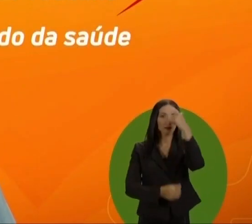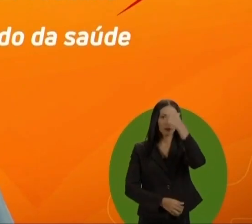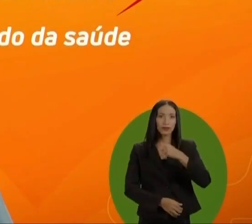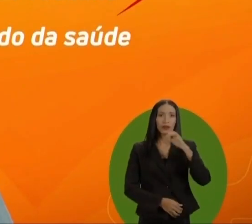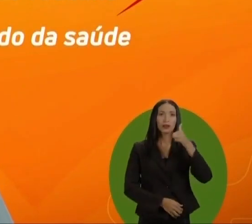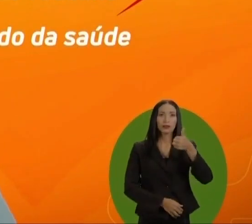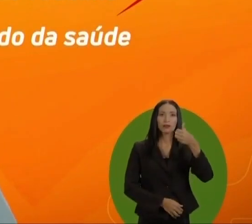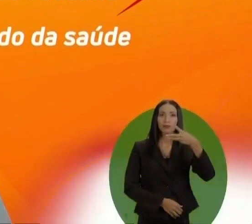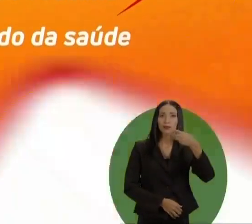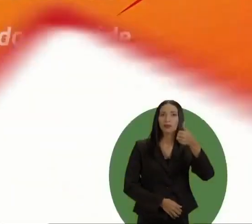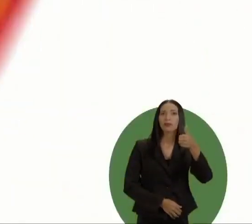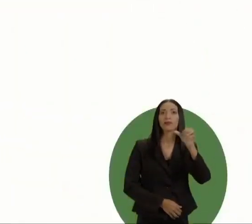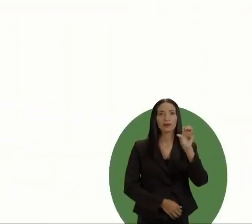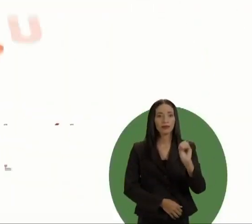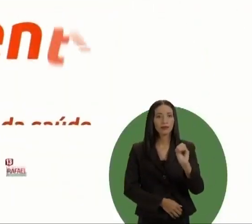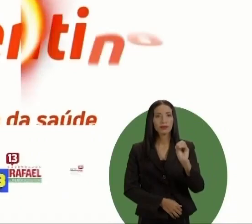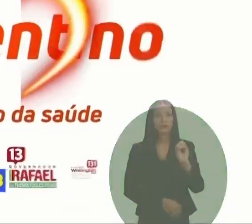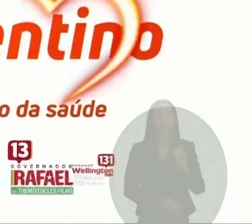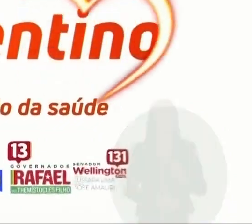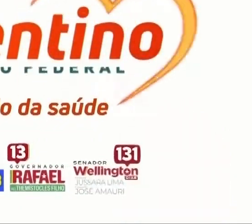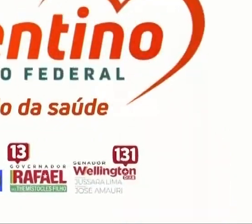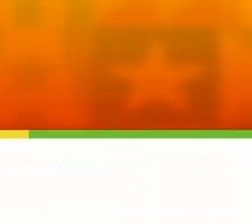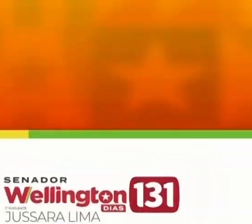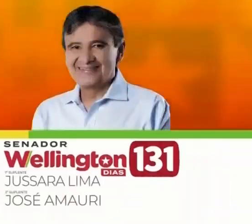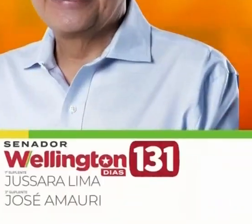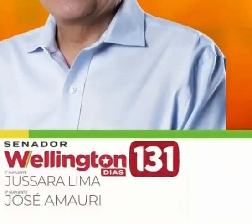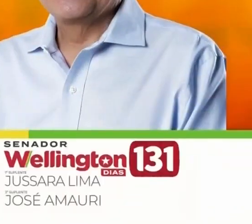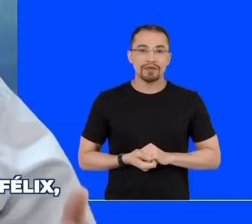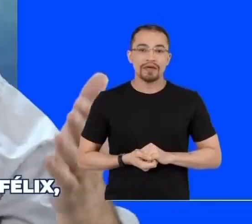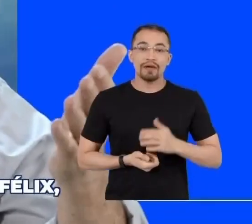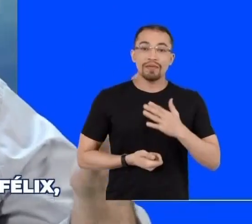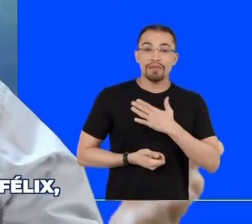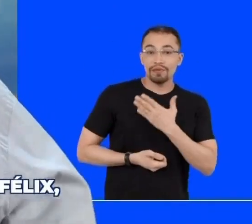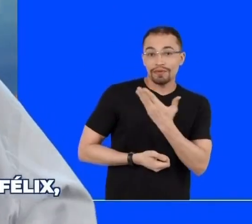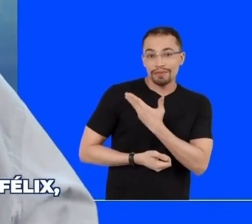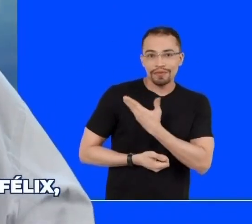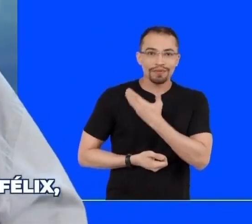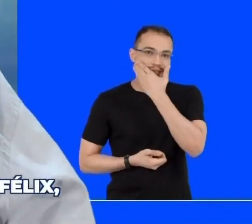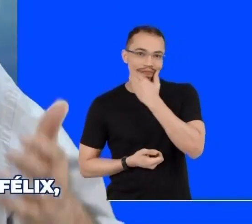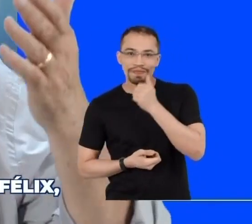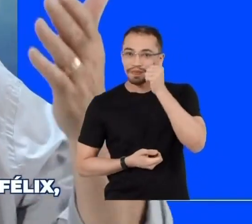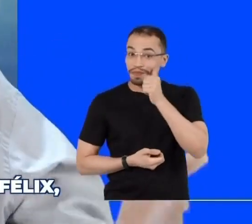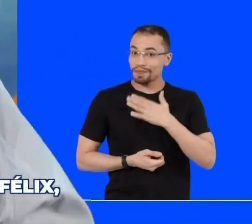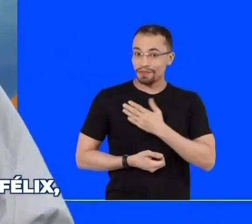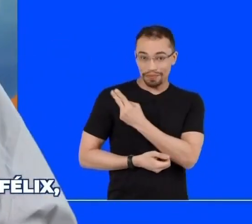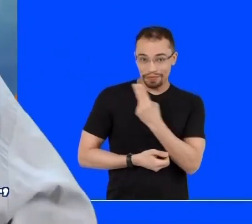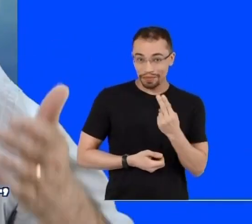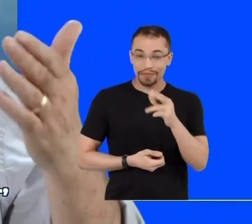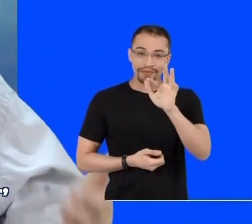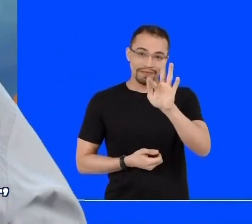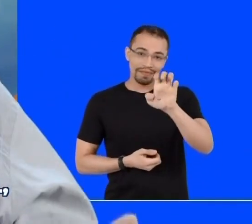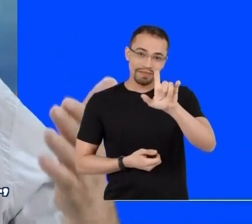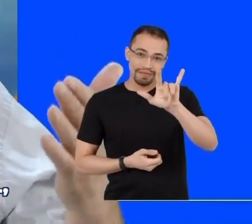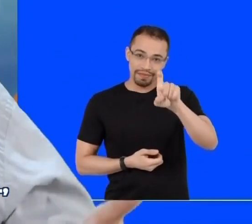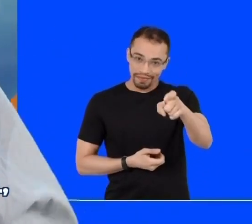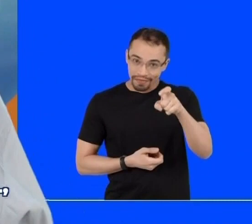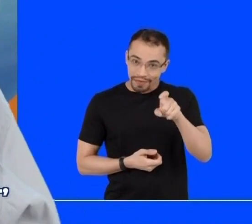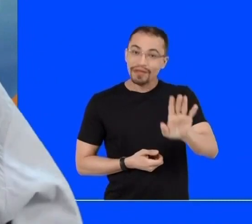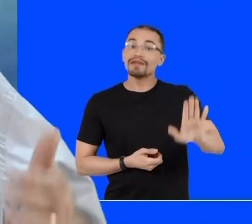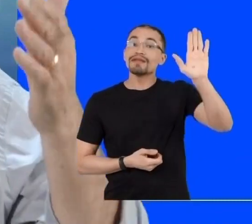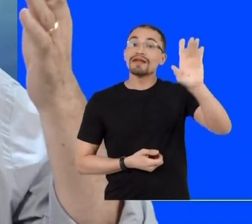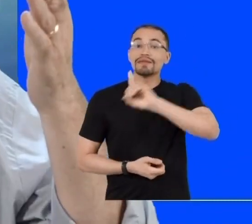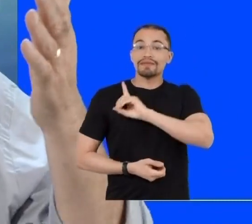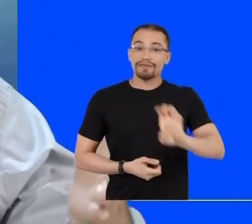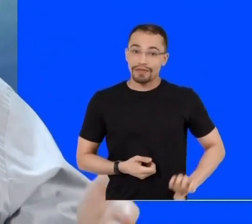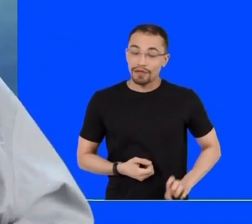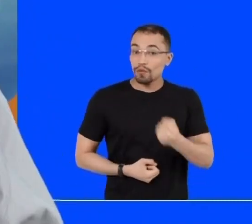Florentino, 1310. Florentino é 1310. Meus amigos e amigas, sou Antônio Félix, candidato a deputado